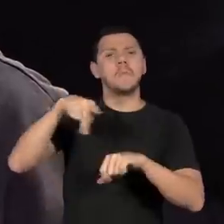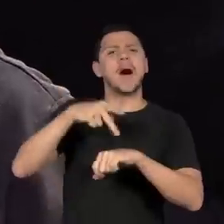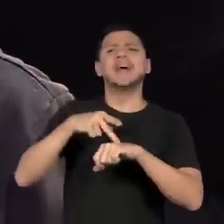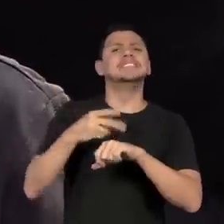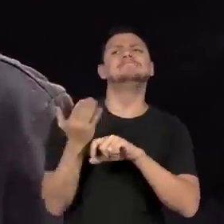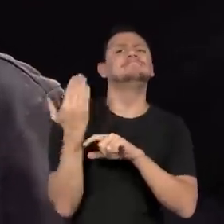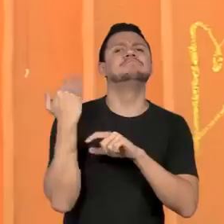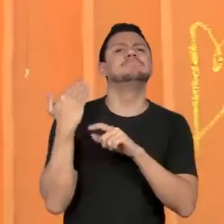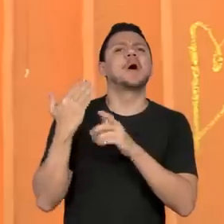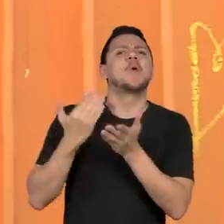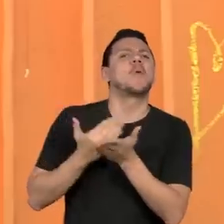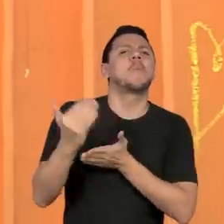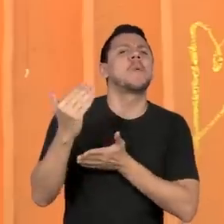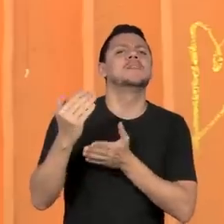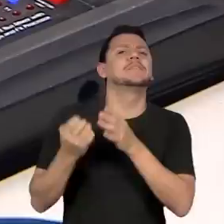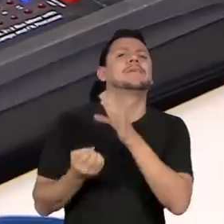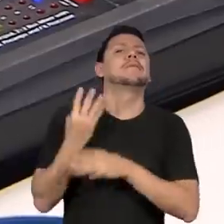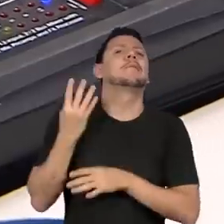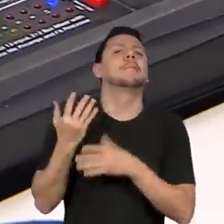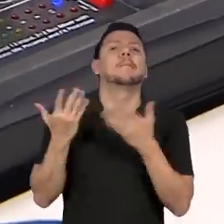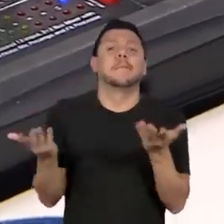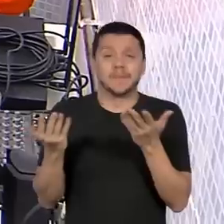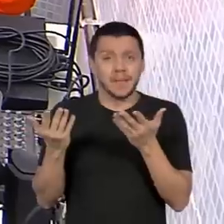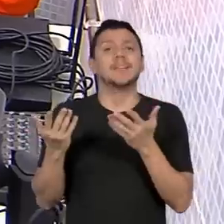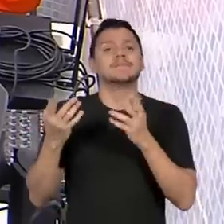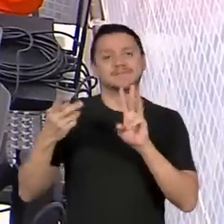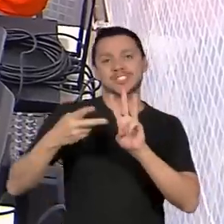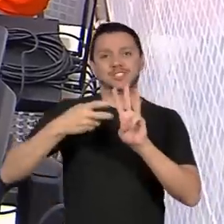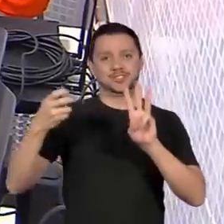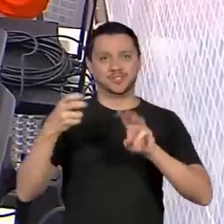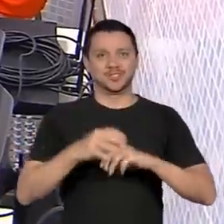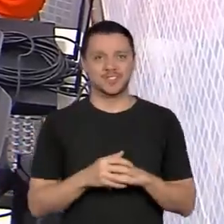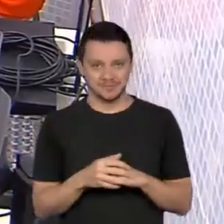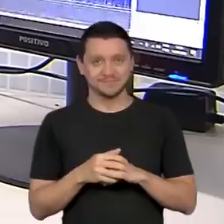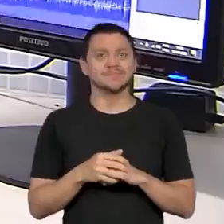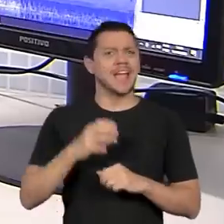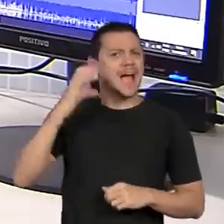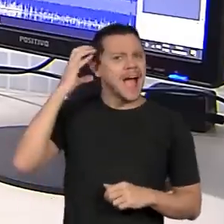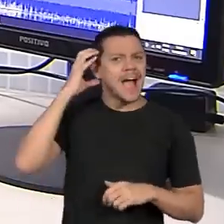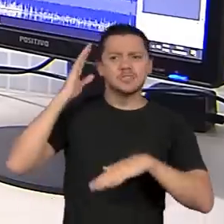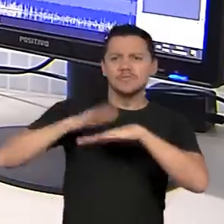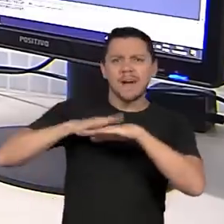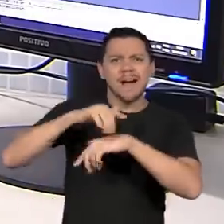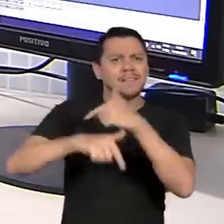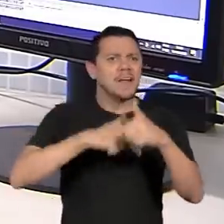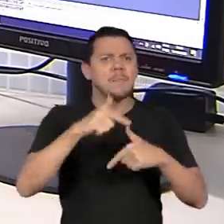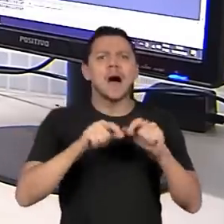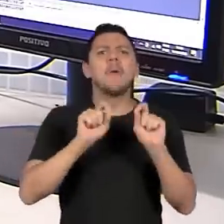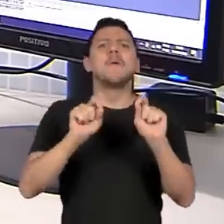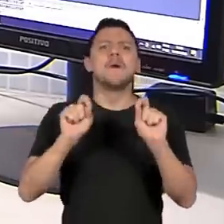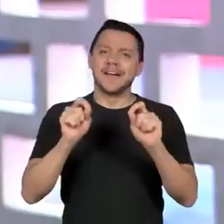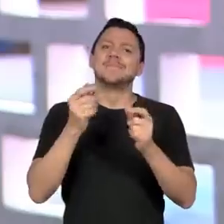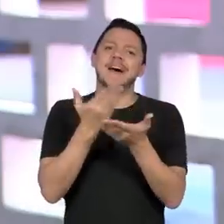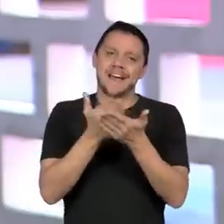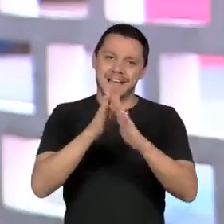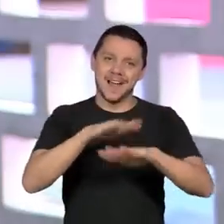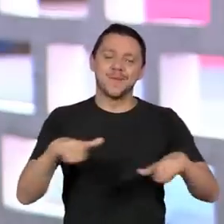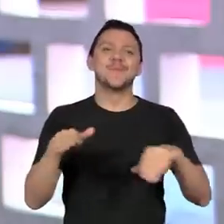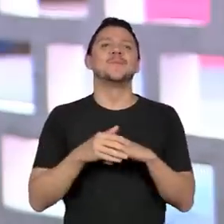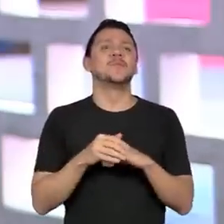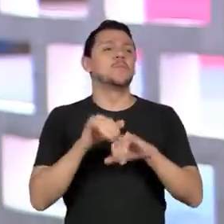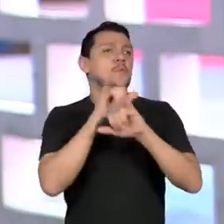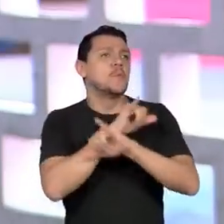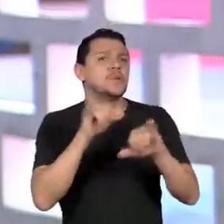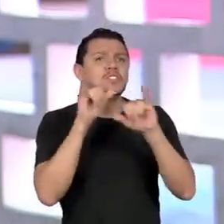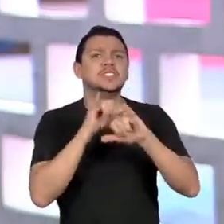indígenas. Uma rádio comandada pelos próprios alunos. Eles vão atrás das notícias, melhoram a